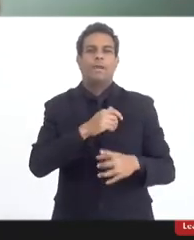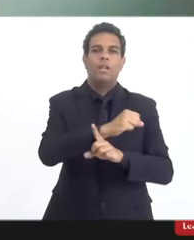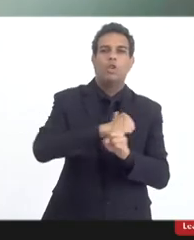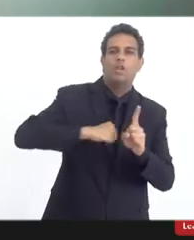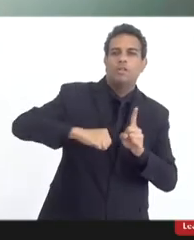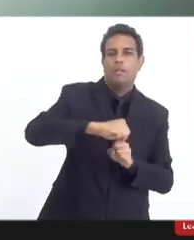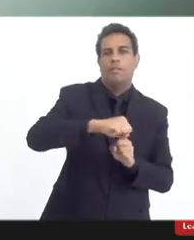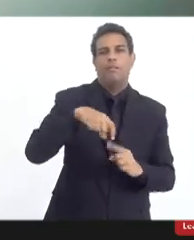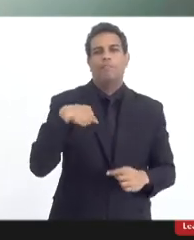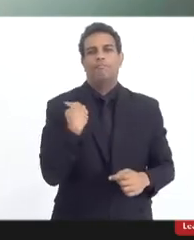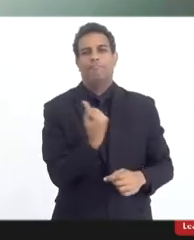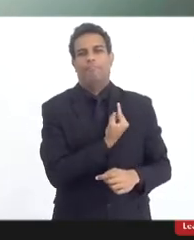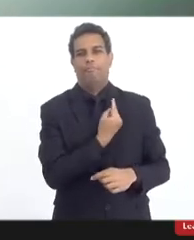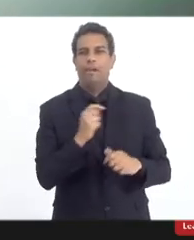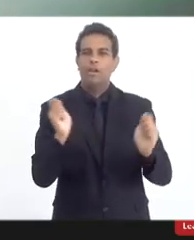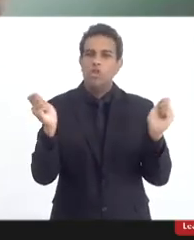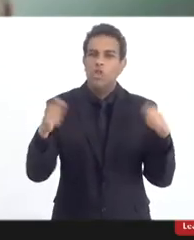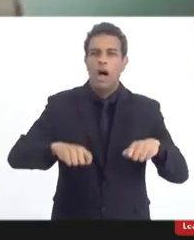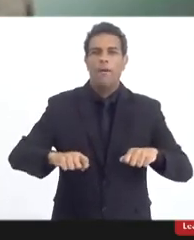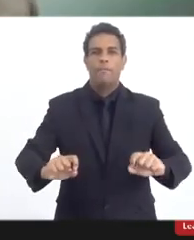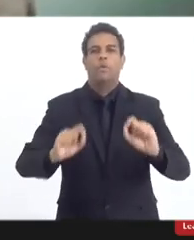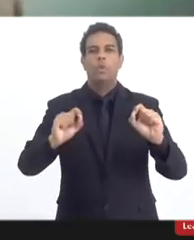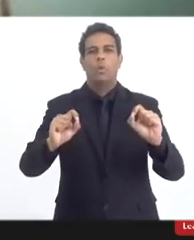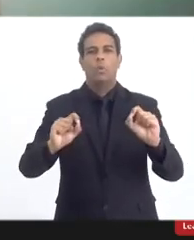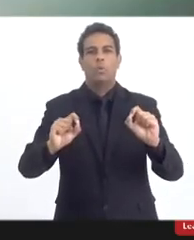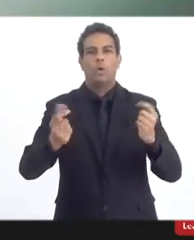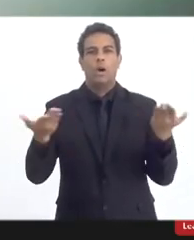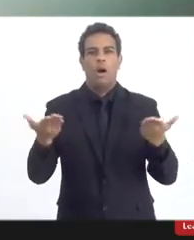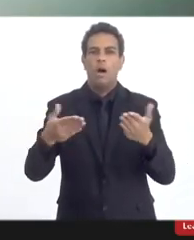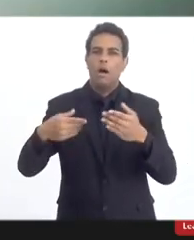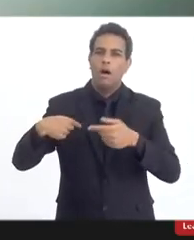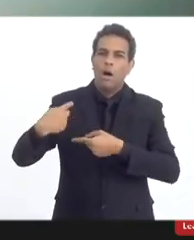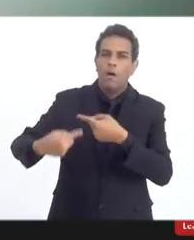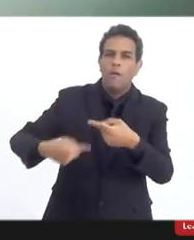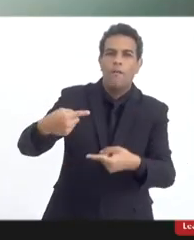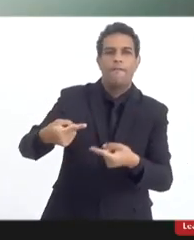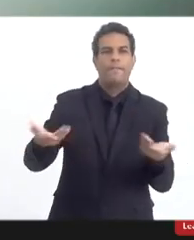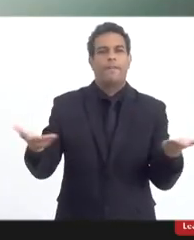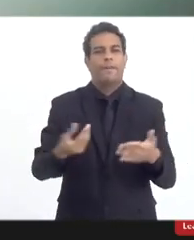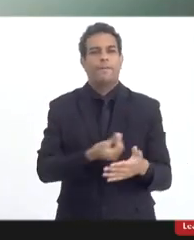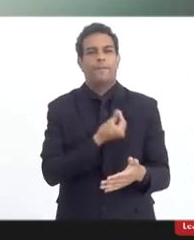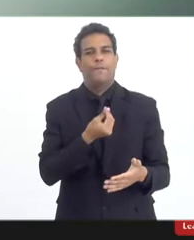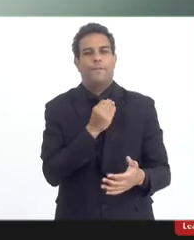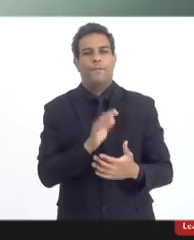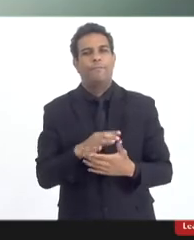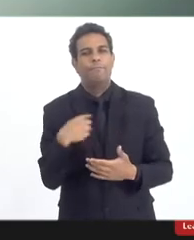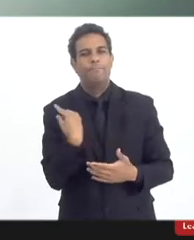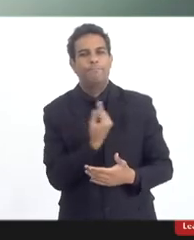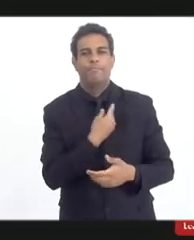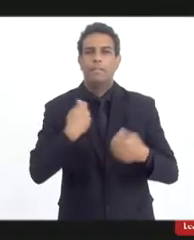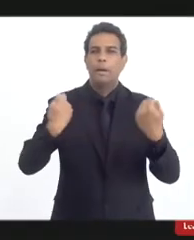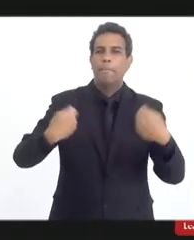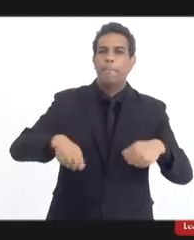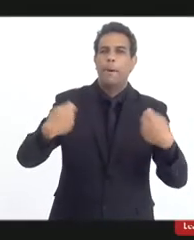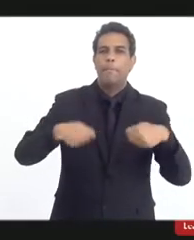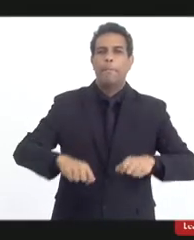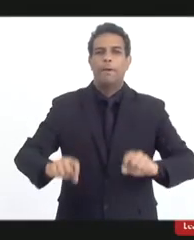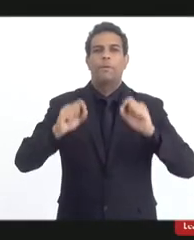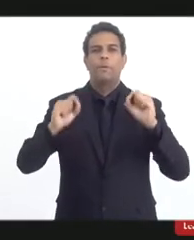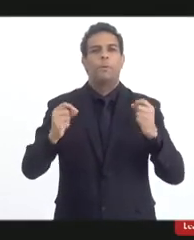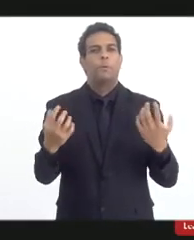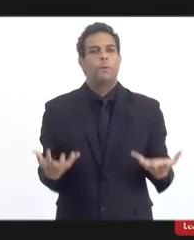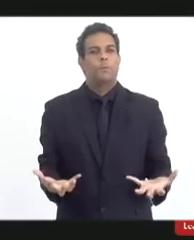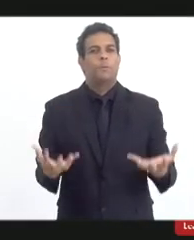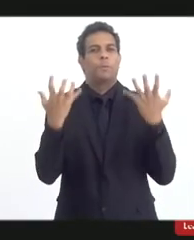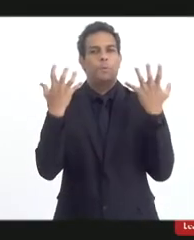Acho que é esse o ponto da curva que a gente trata aqui, acho que o que precisamos cultivar